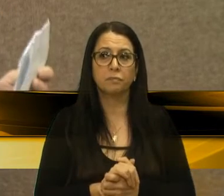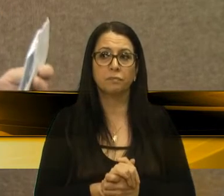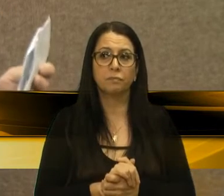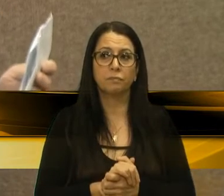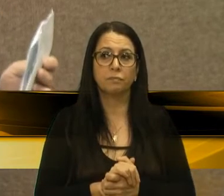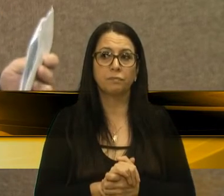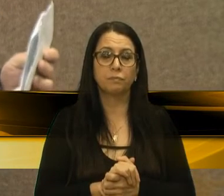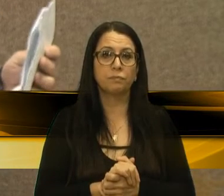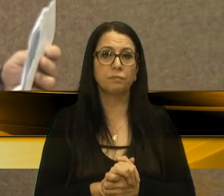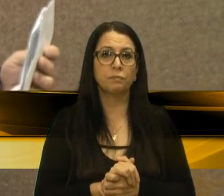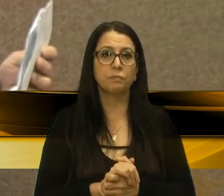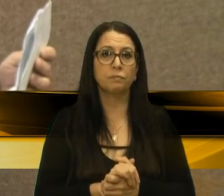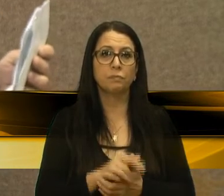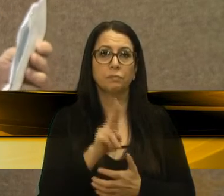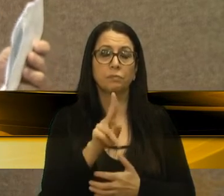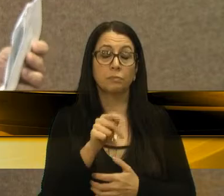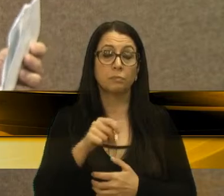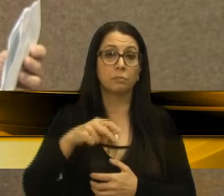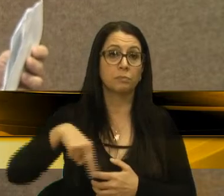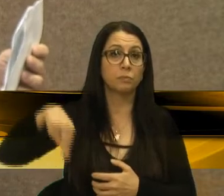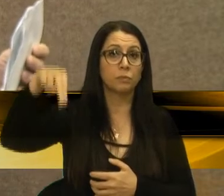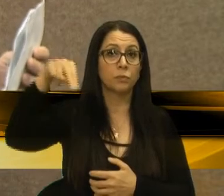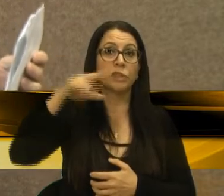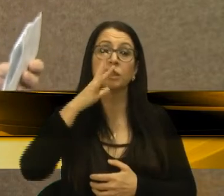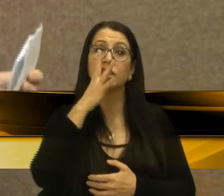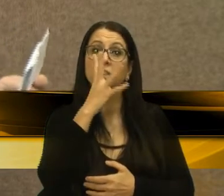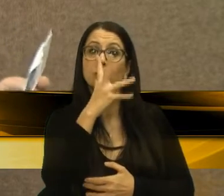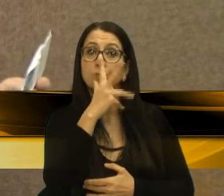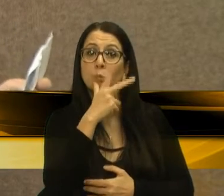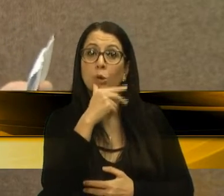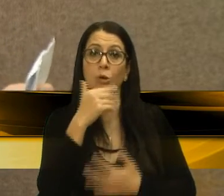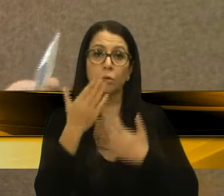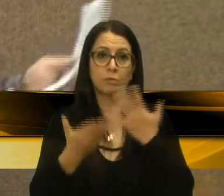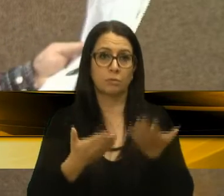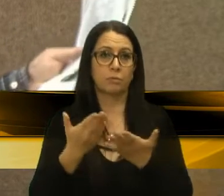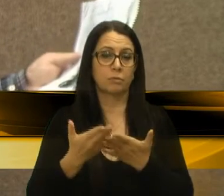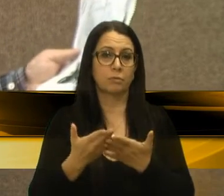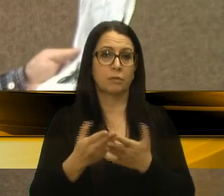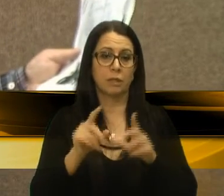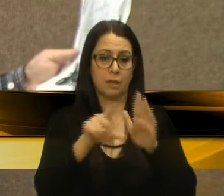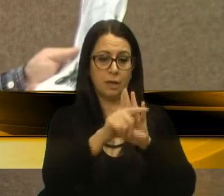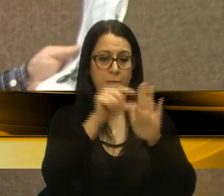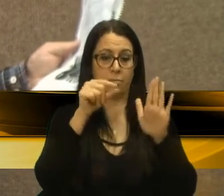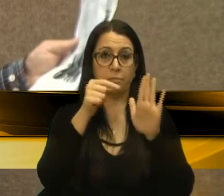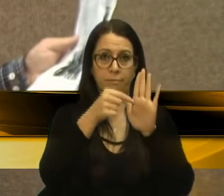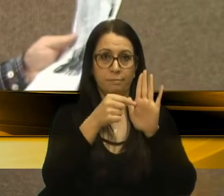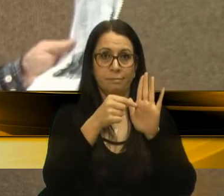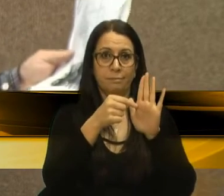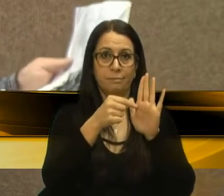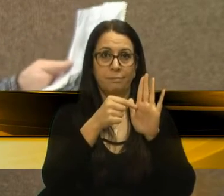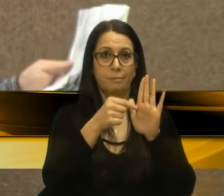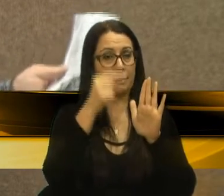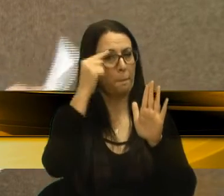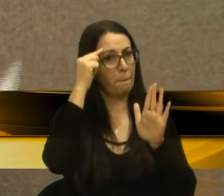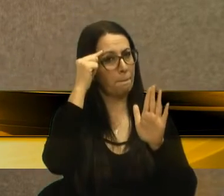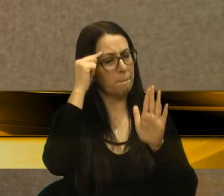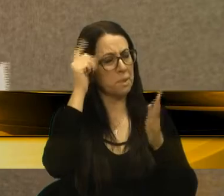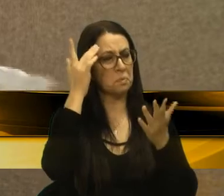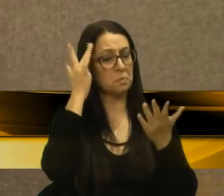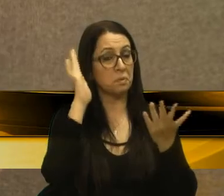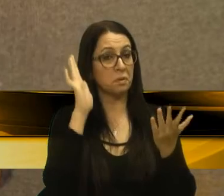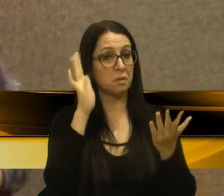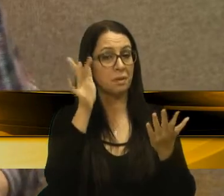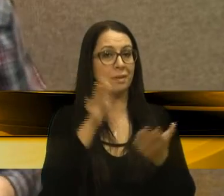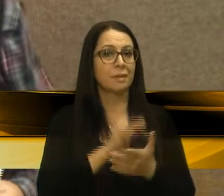seguinte, UPA, Zona Norte, demora no atendimento, a manchete, não é? Parece que o senhor é, não sei se o senhor